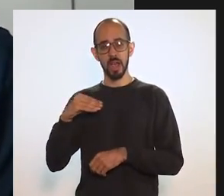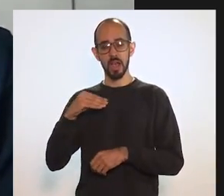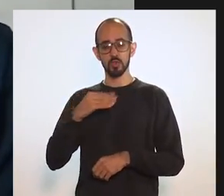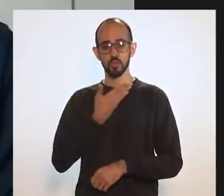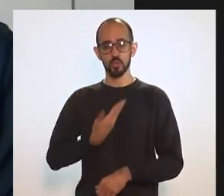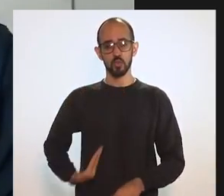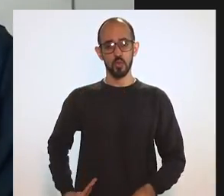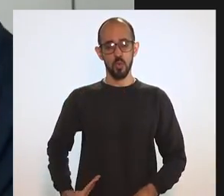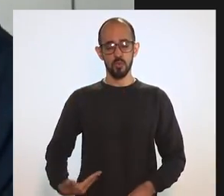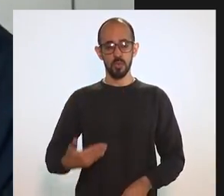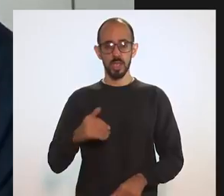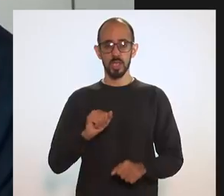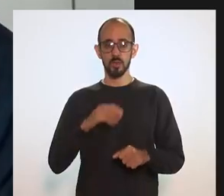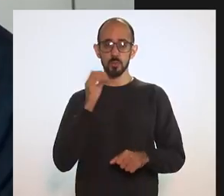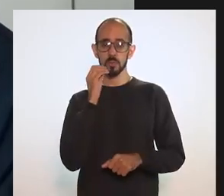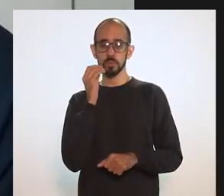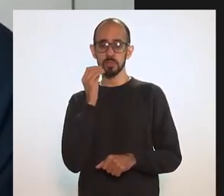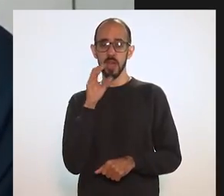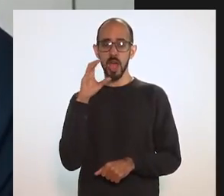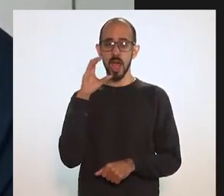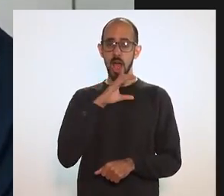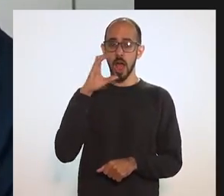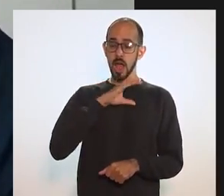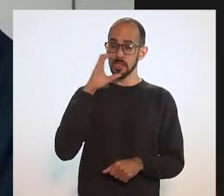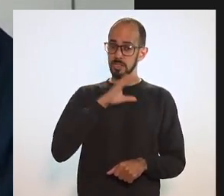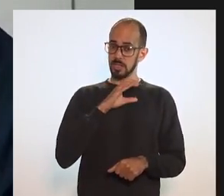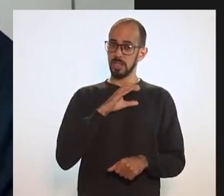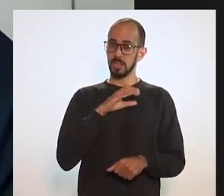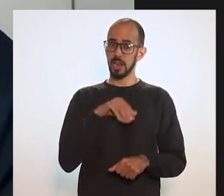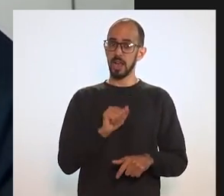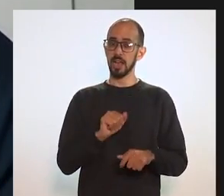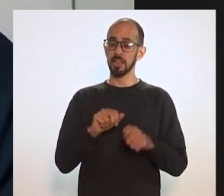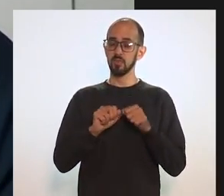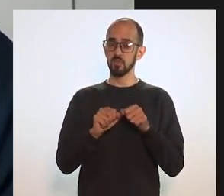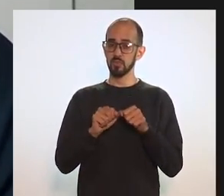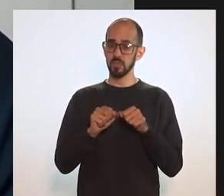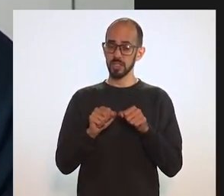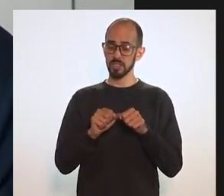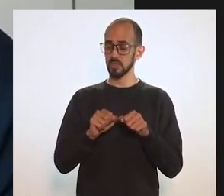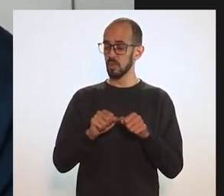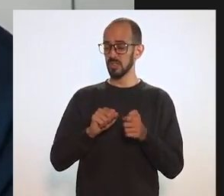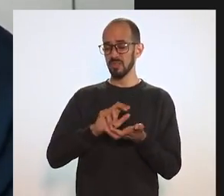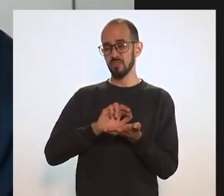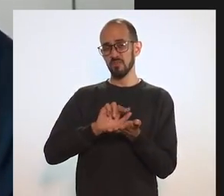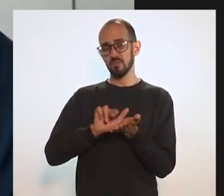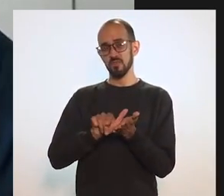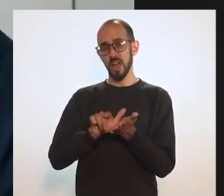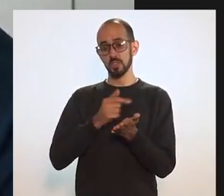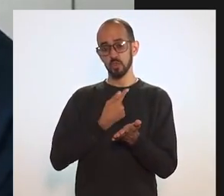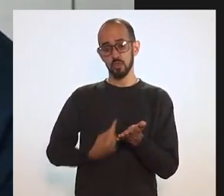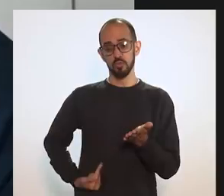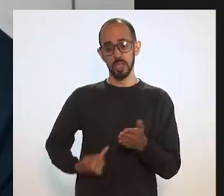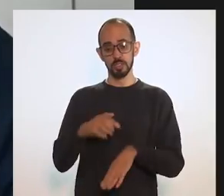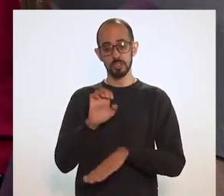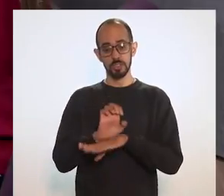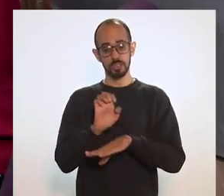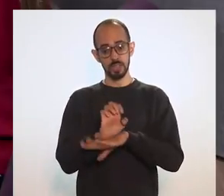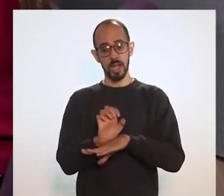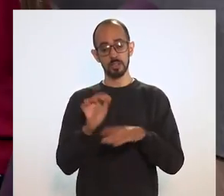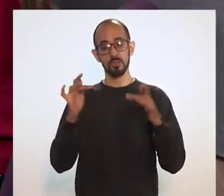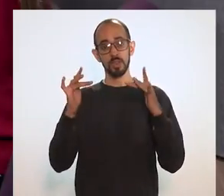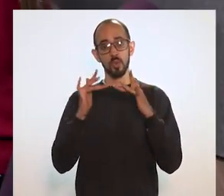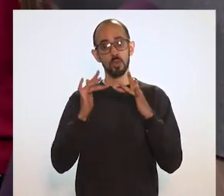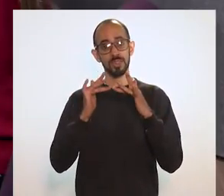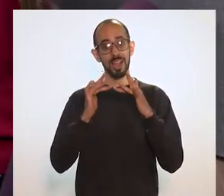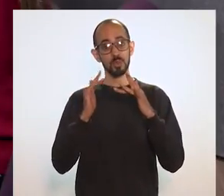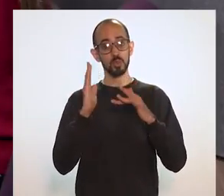em se movimentar para acelerar a vacinação fez com que diversos governos começassem a buscar contato